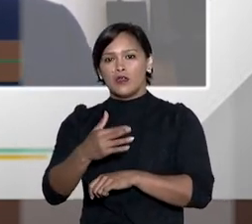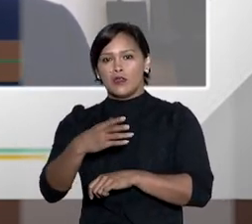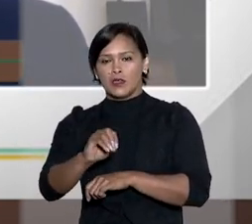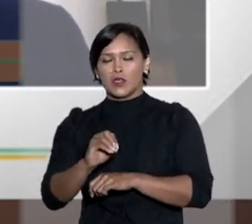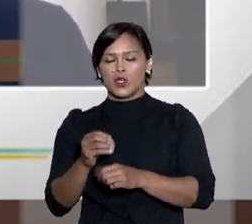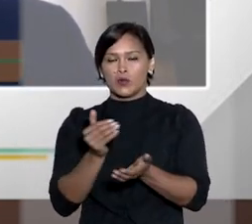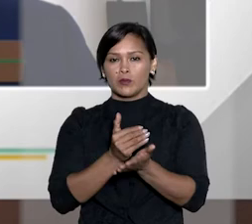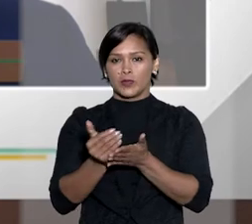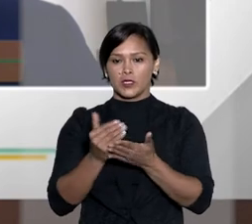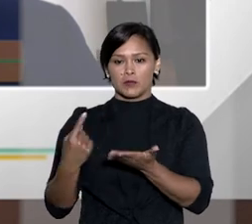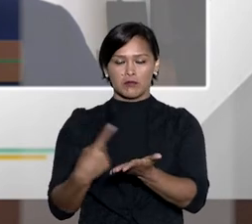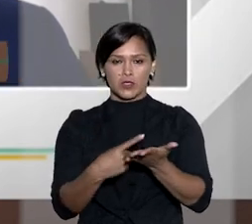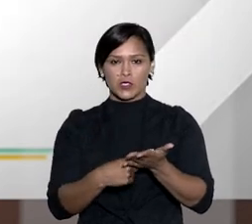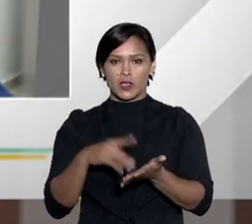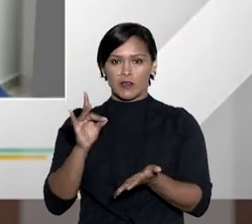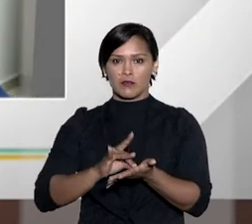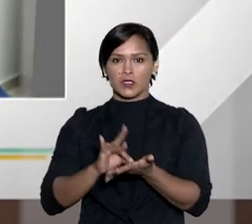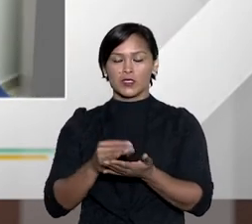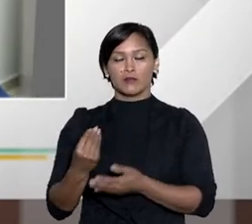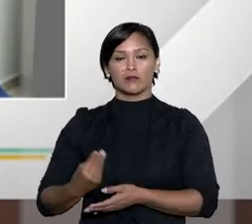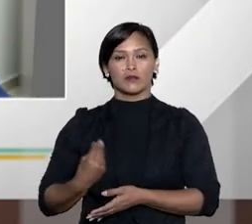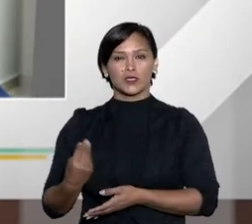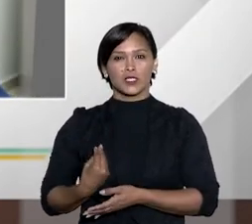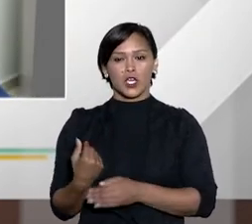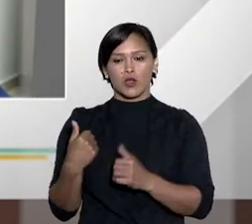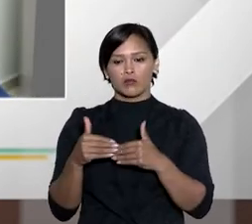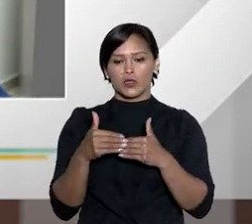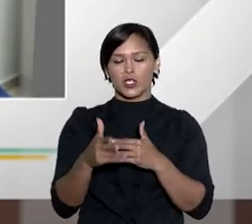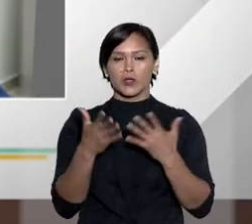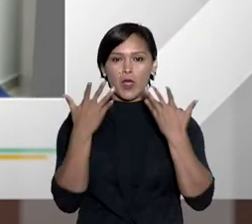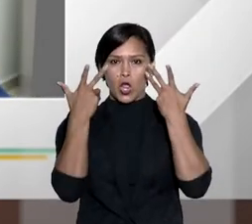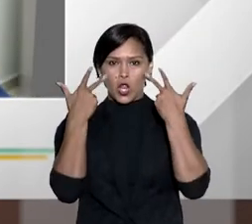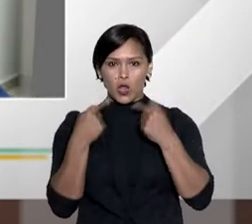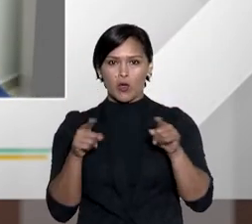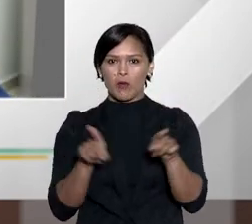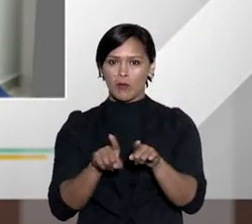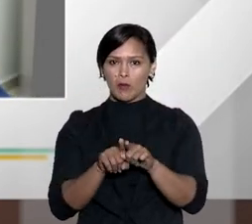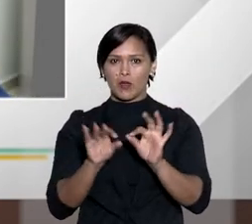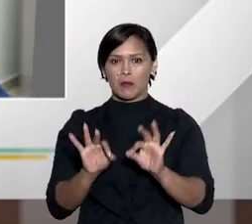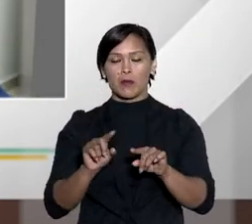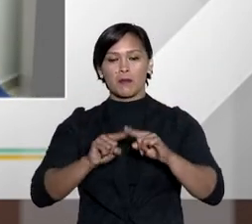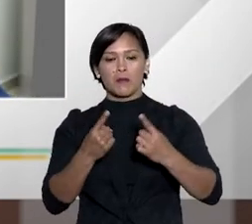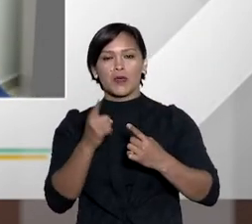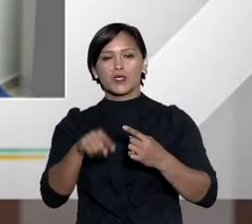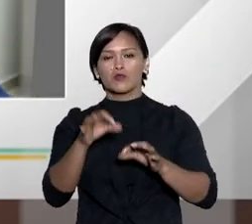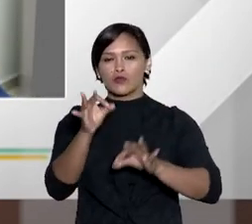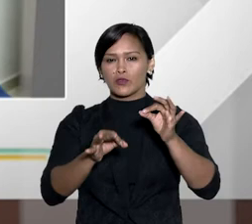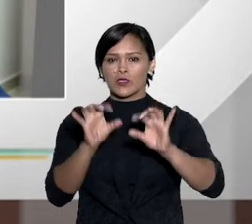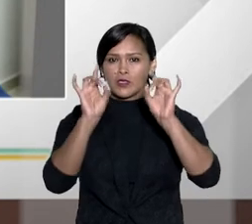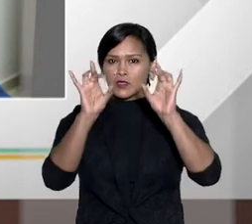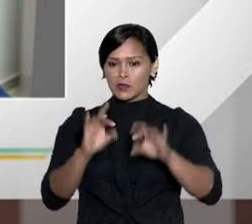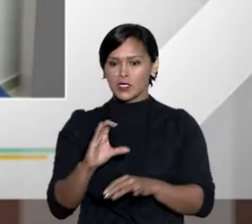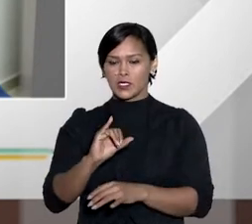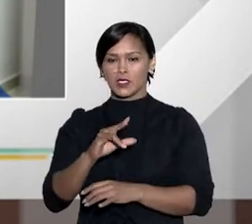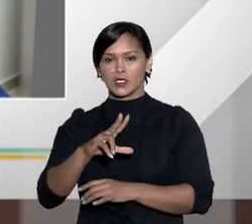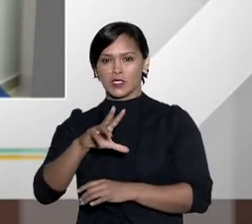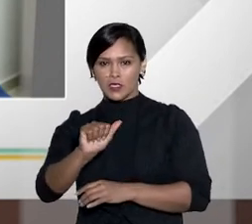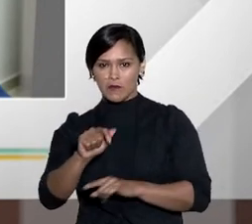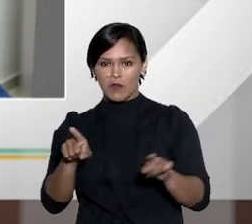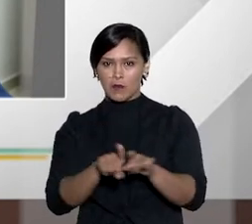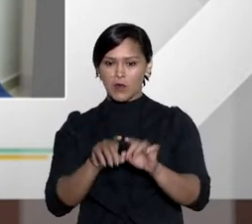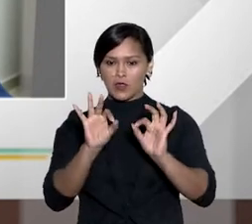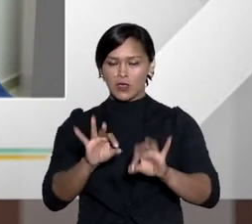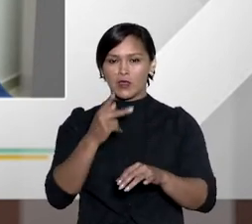sentença doutor Eric o princípio da conciliação na verdade ele está presente no procedimento comum também não é mesmo